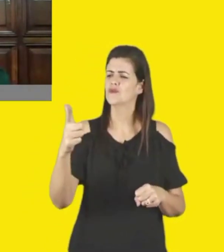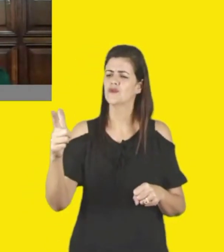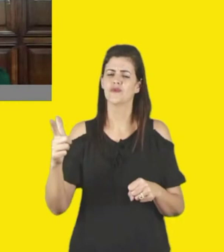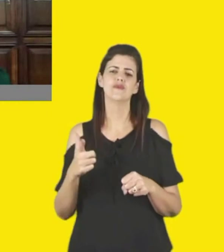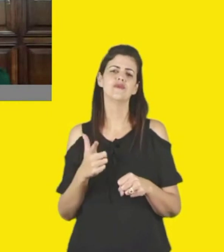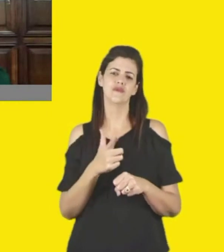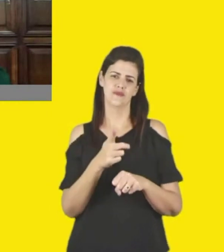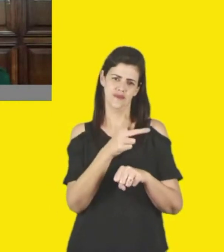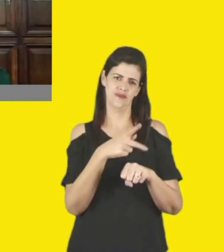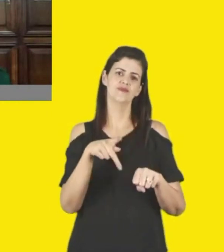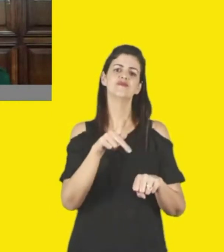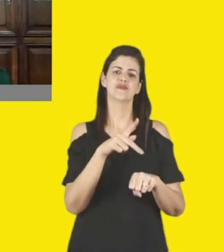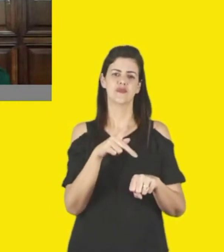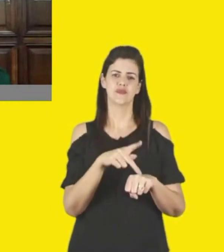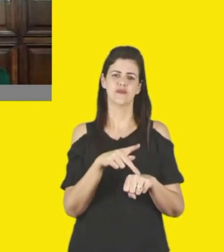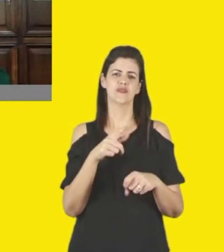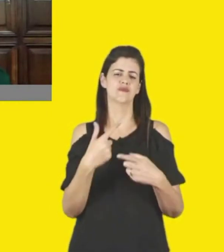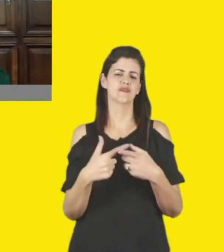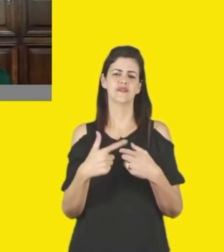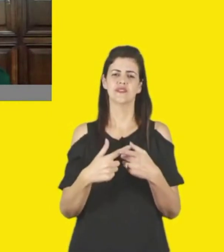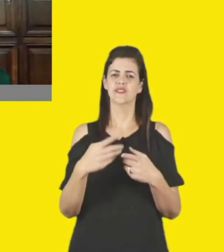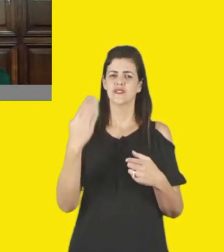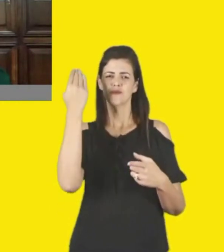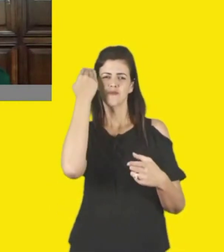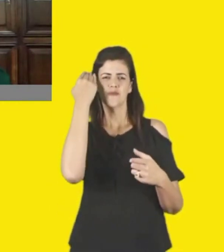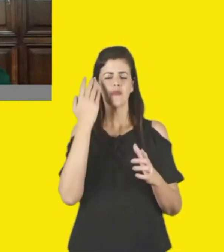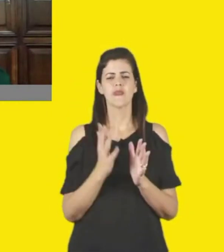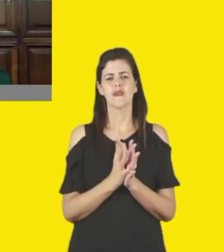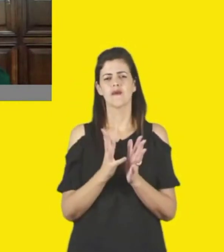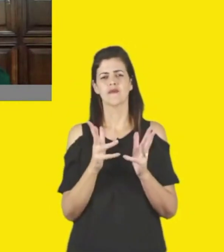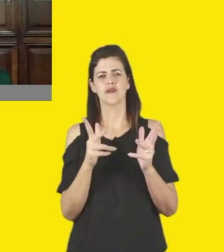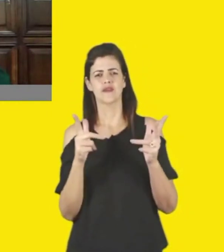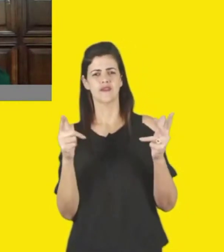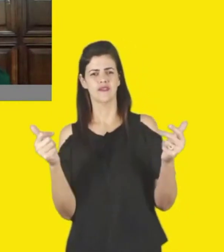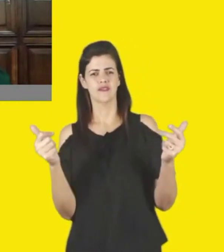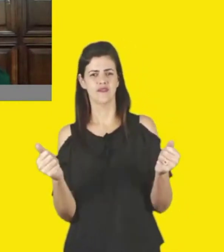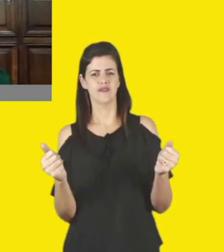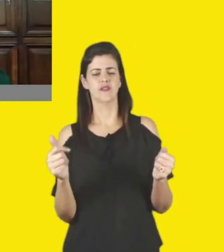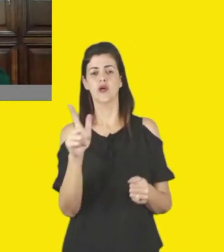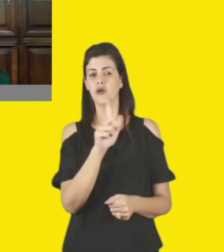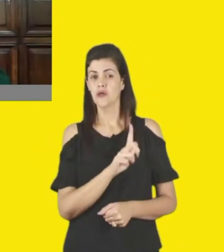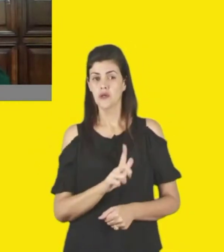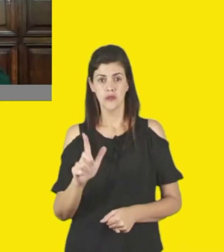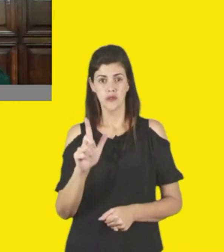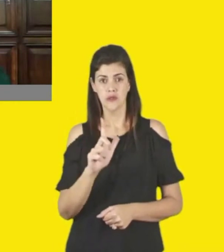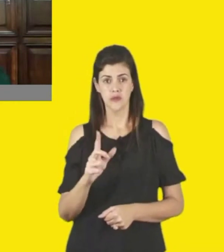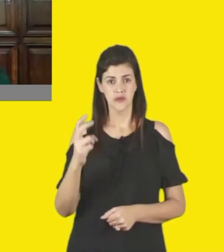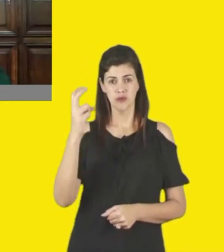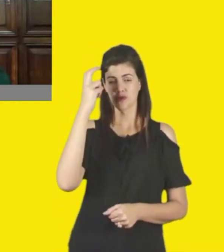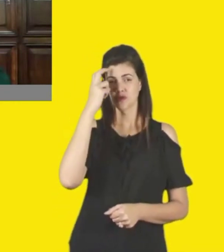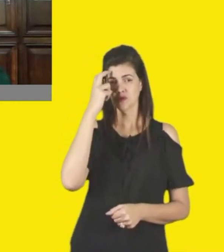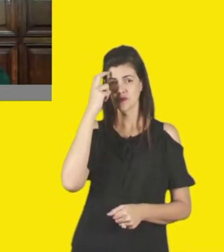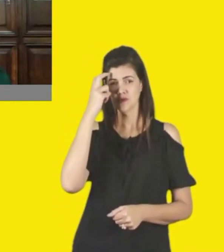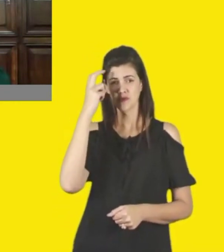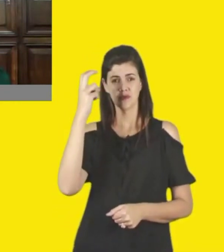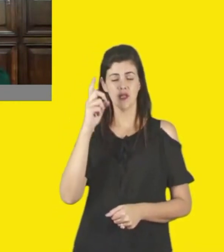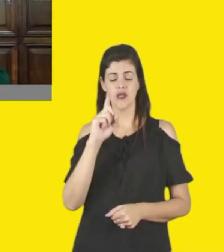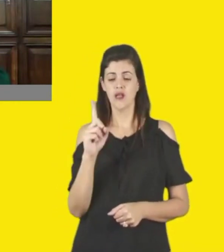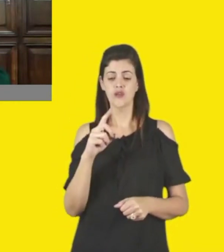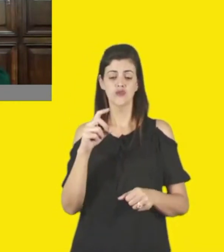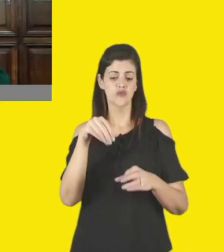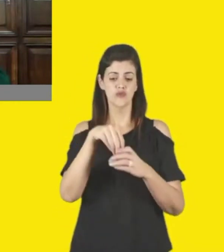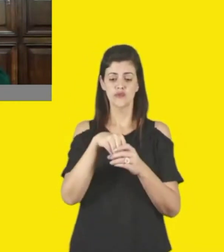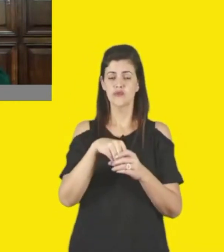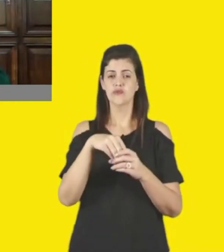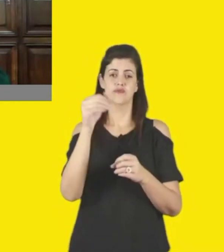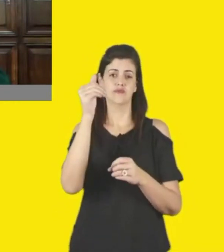então, obviamente, a política pública de cultura, ela não é monopólio do Estado, ela é um monopólio das